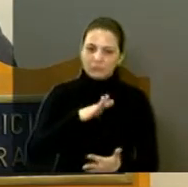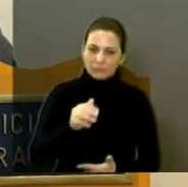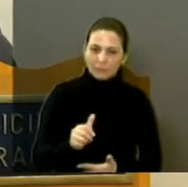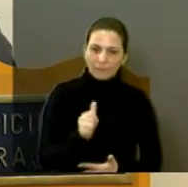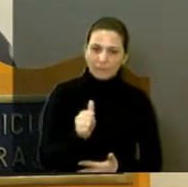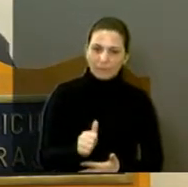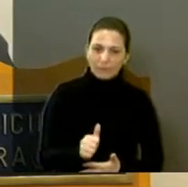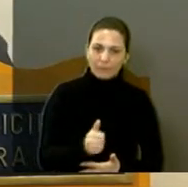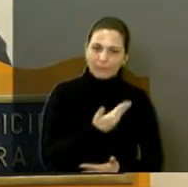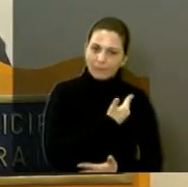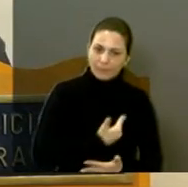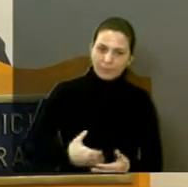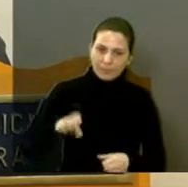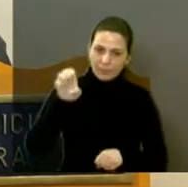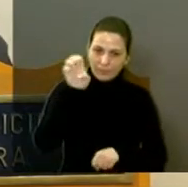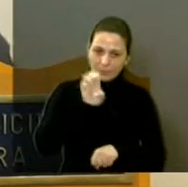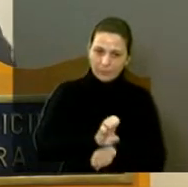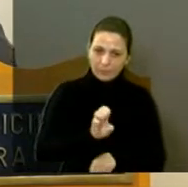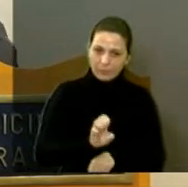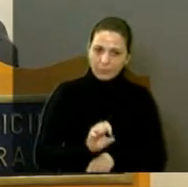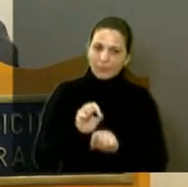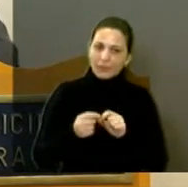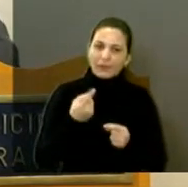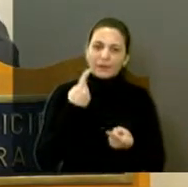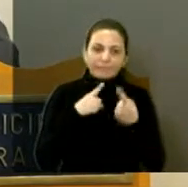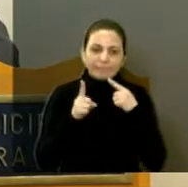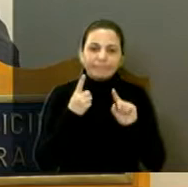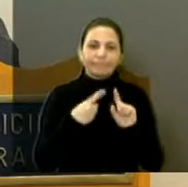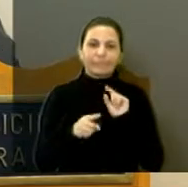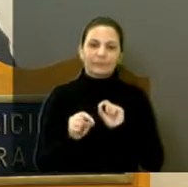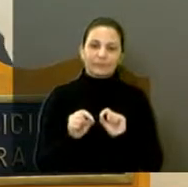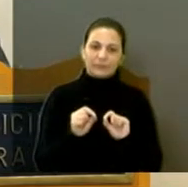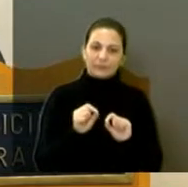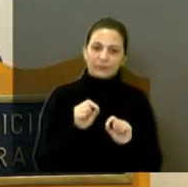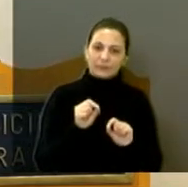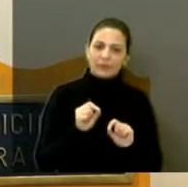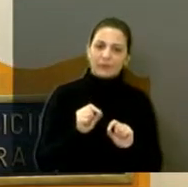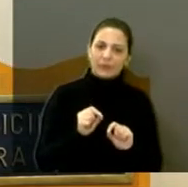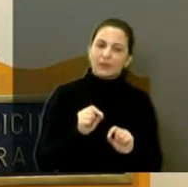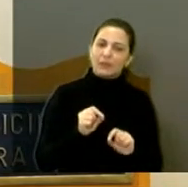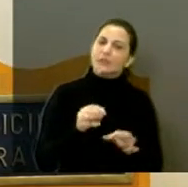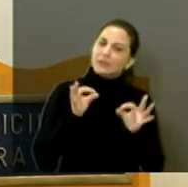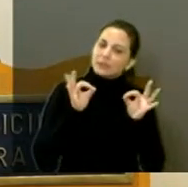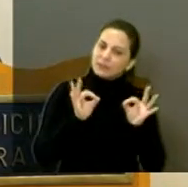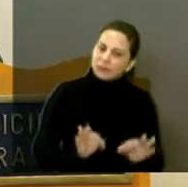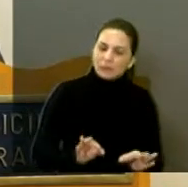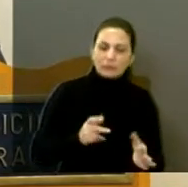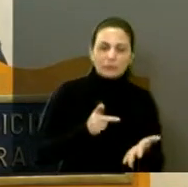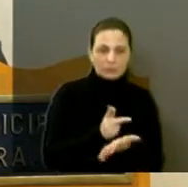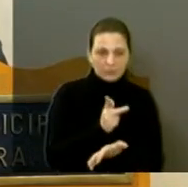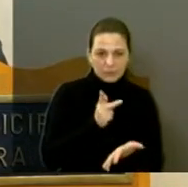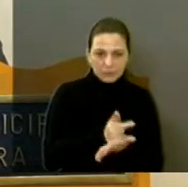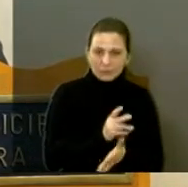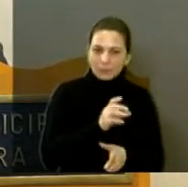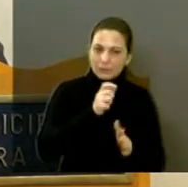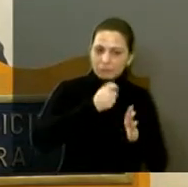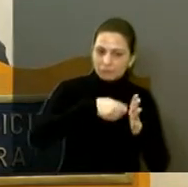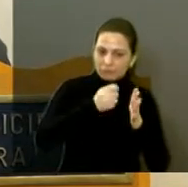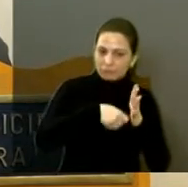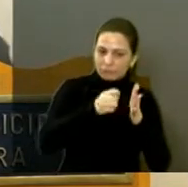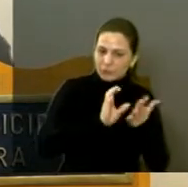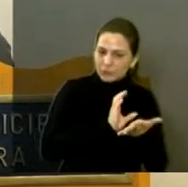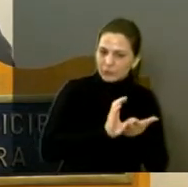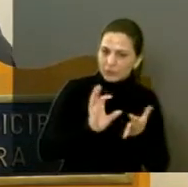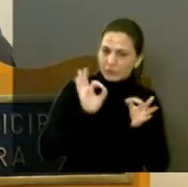E o governo estadual, que tanto é criticado, não falhou uma vez com as verbas. Todos os meses as verbas são envisadas.